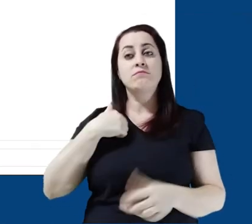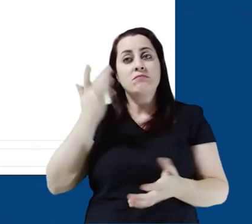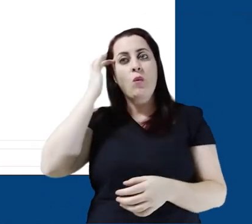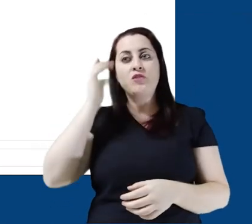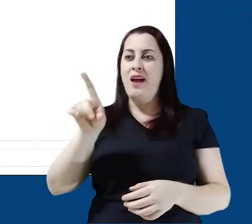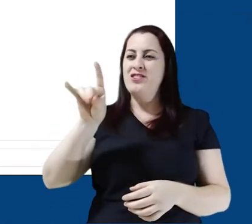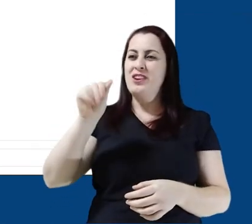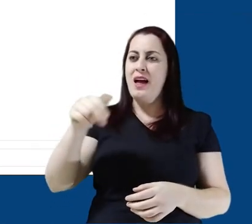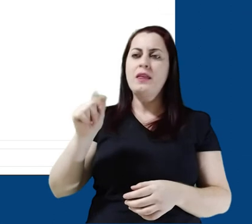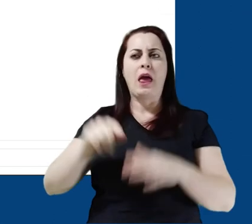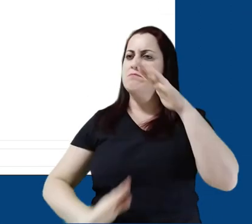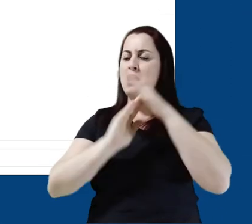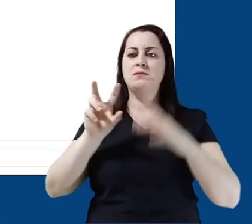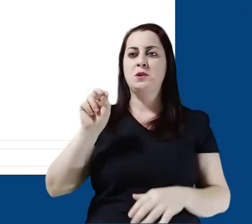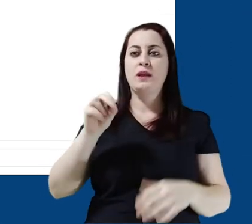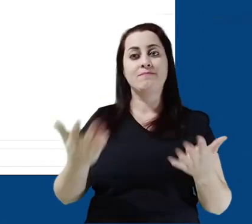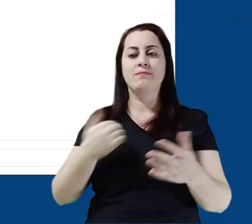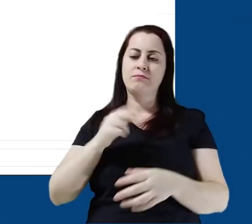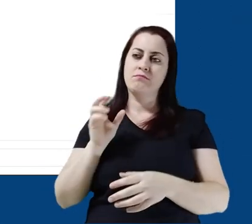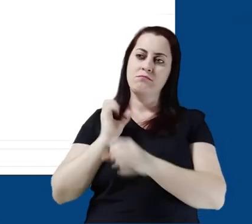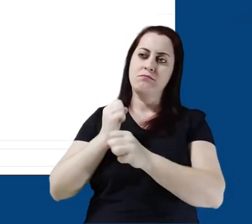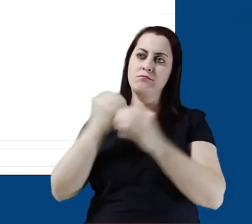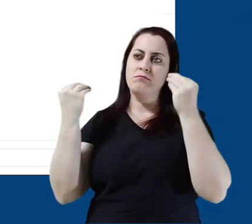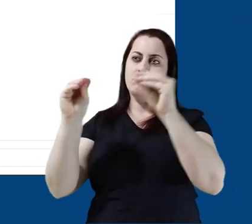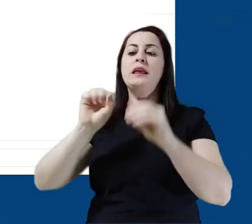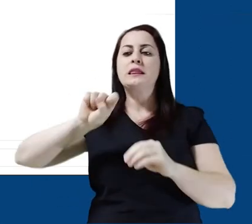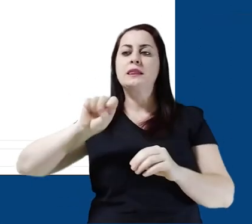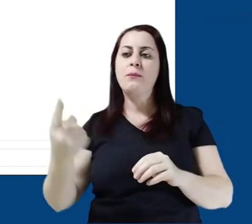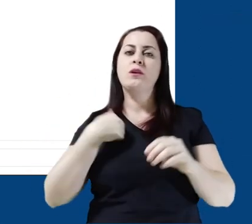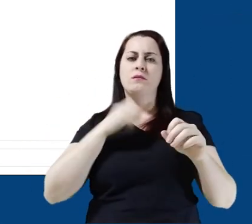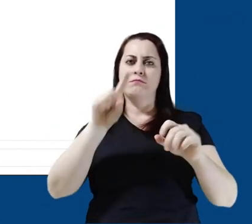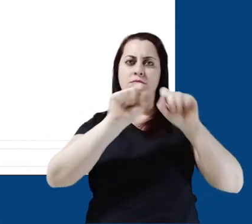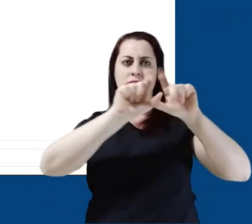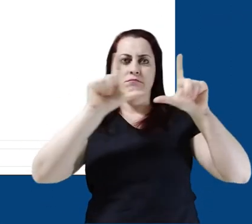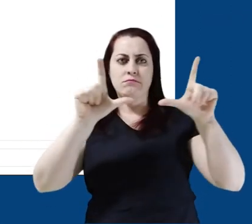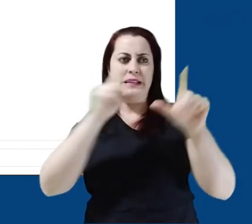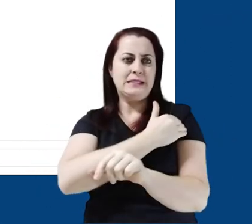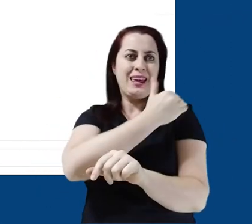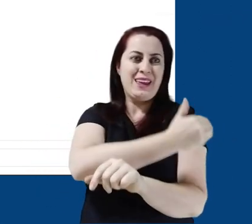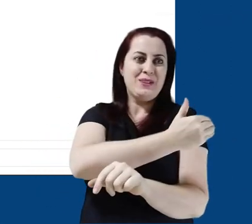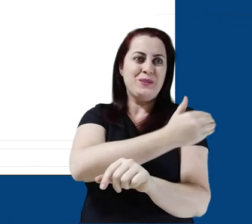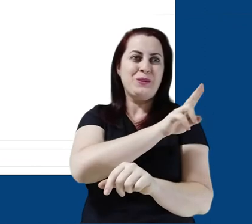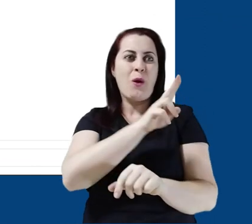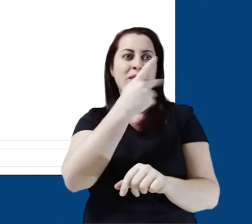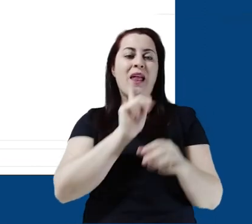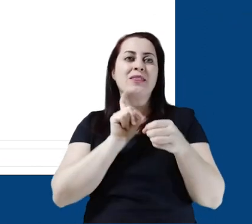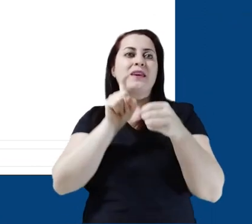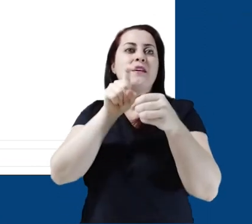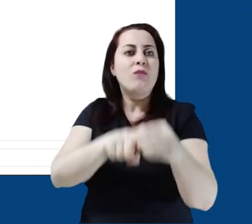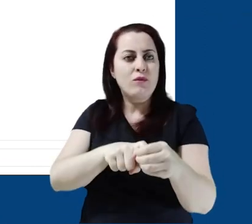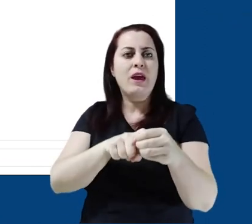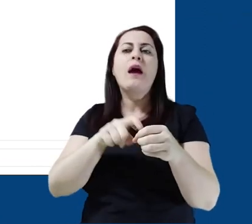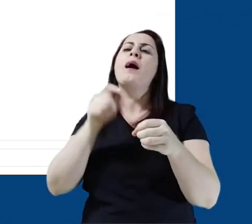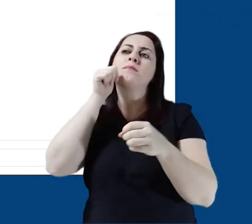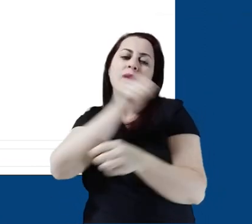50 e acho que a Diana merece nota máxima. Depois de definir a nota, posso clicar na caixinha ao lado esquerdo do nome da Diana e